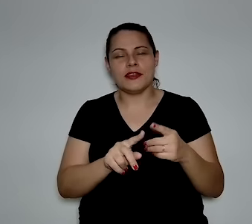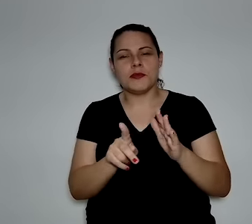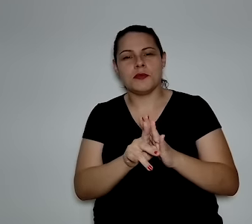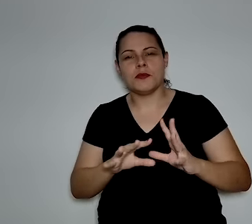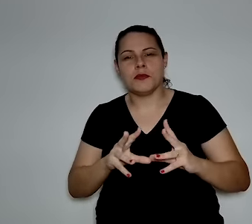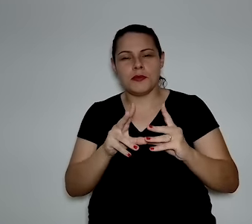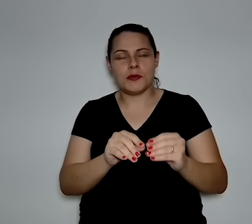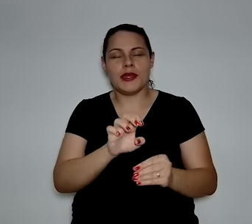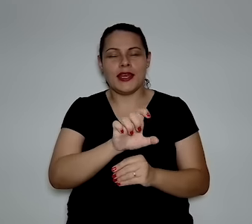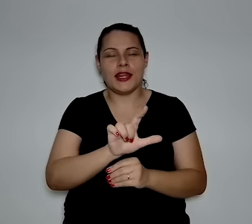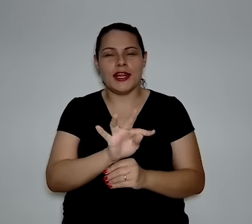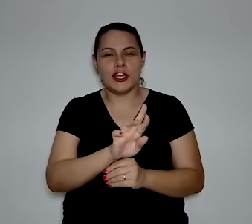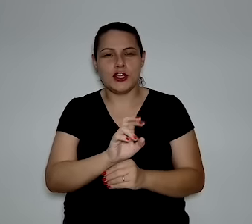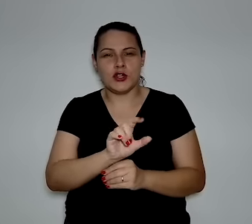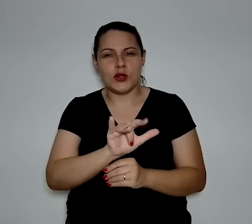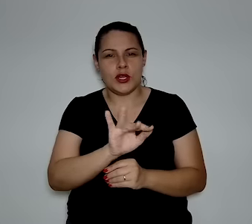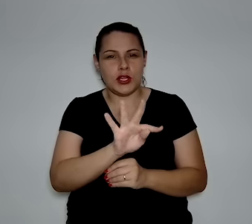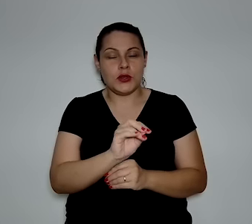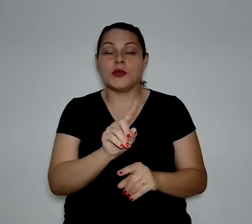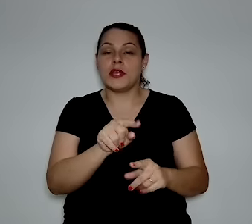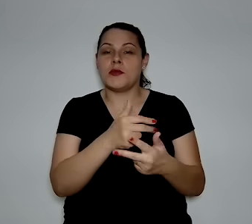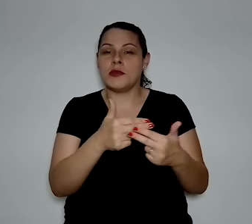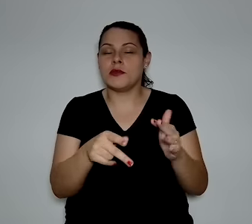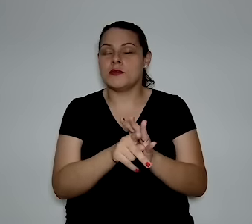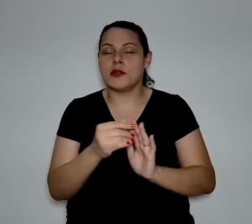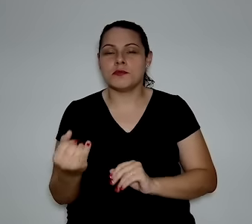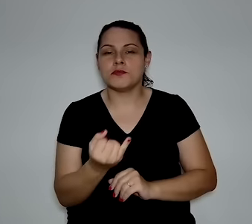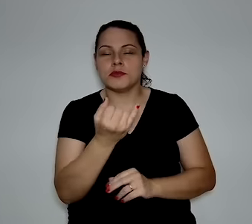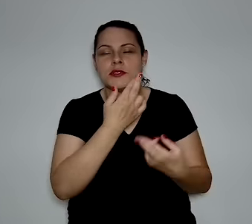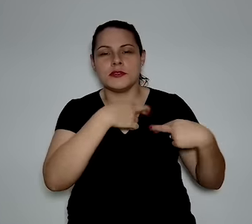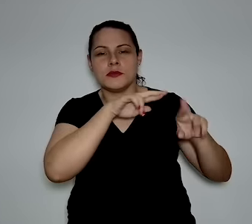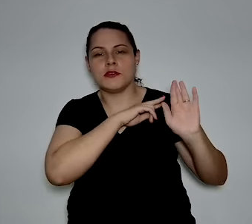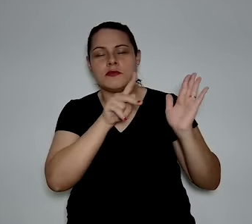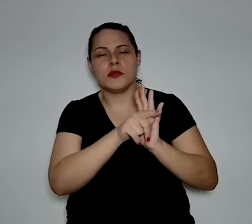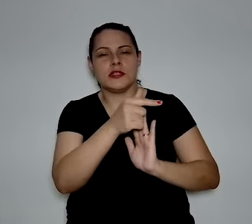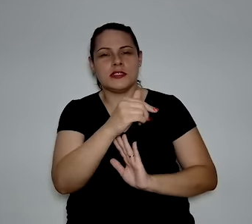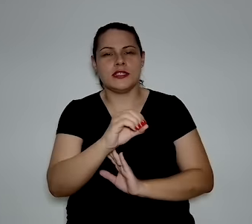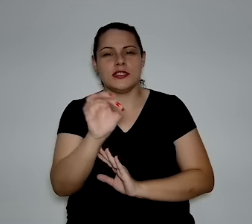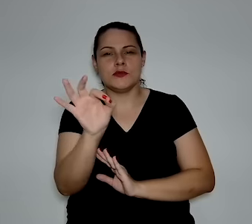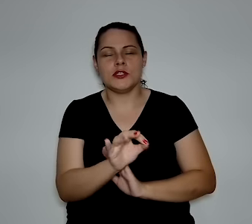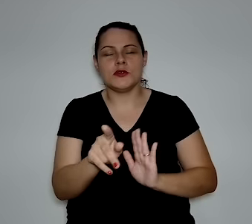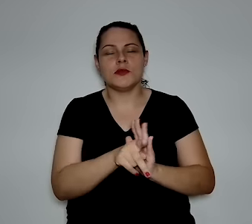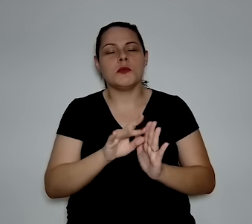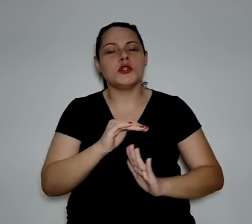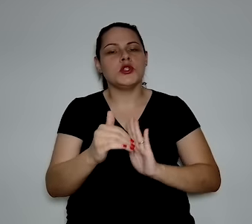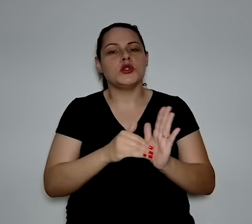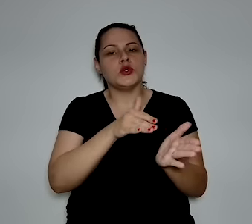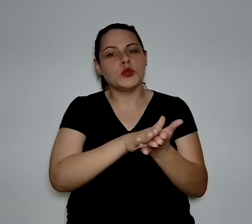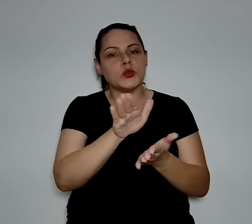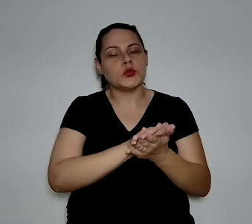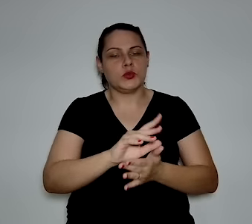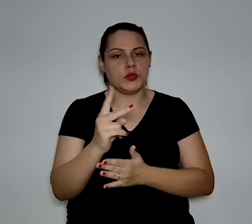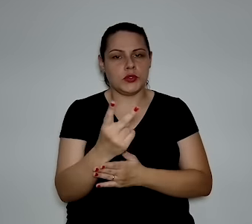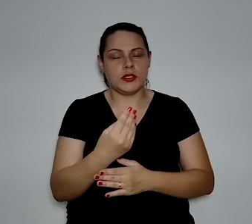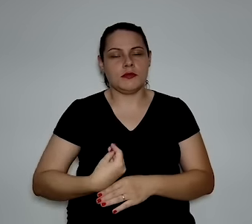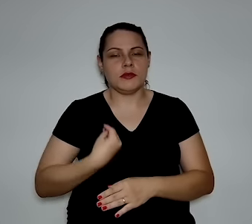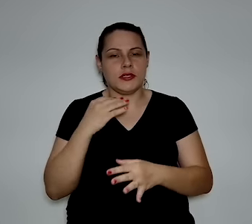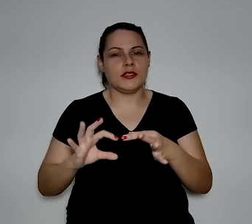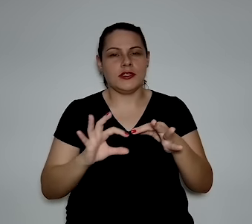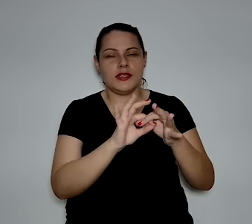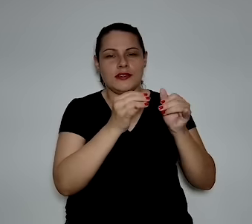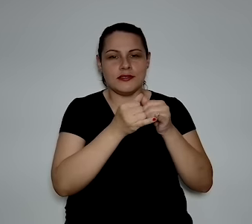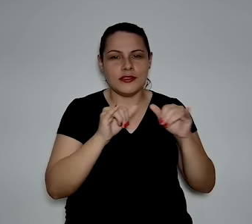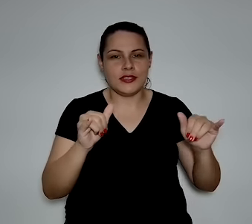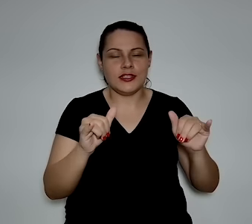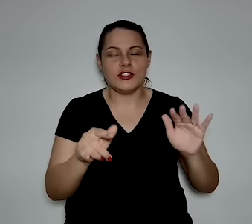da eletrólise, digamos assim, que é um dos grandes fatores. A gente fala aí 70% do custo do hidrogênio, ele